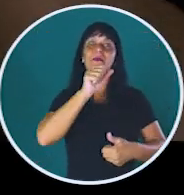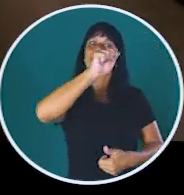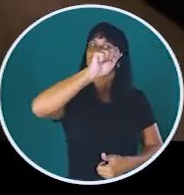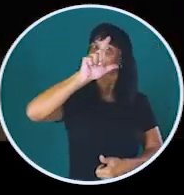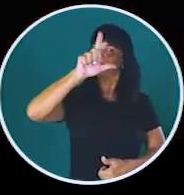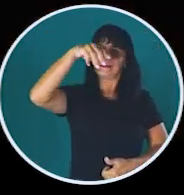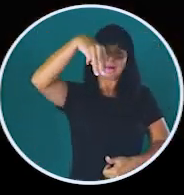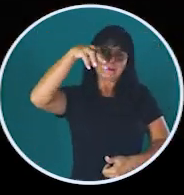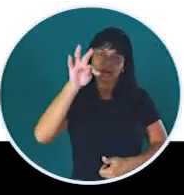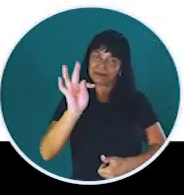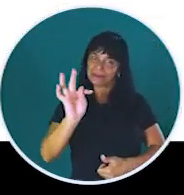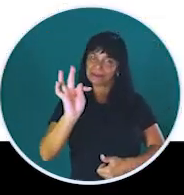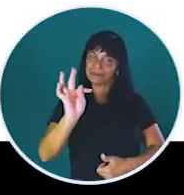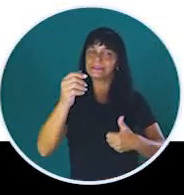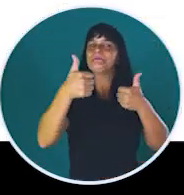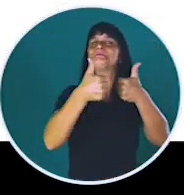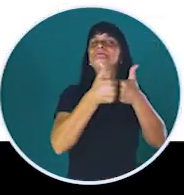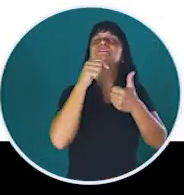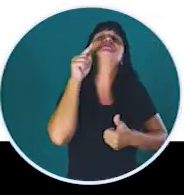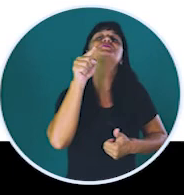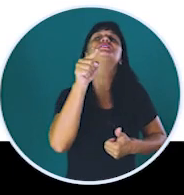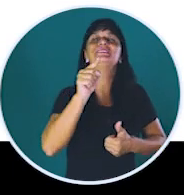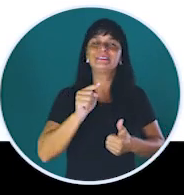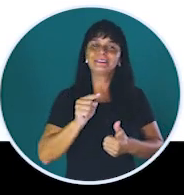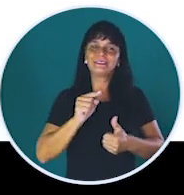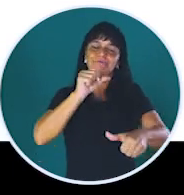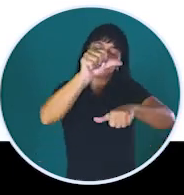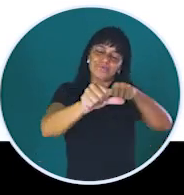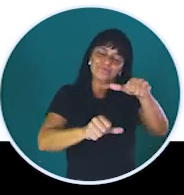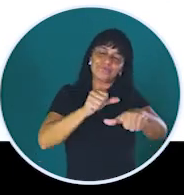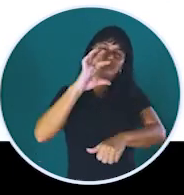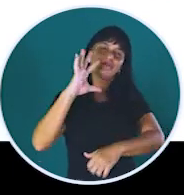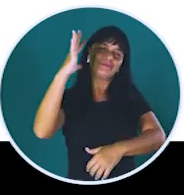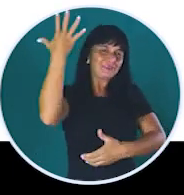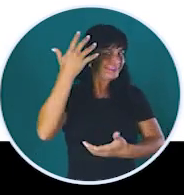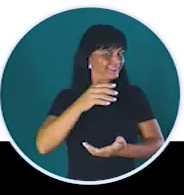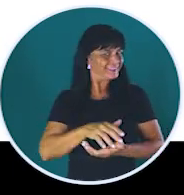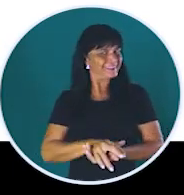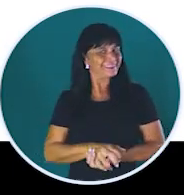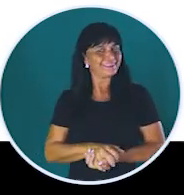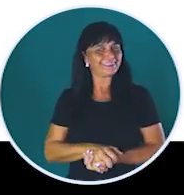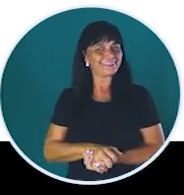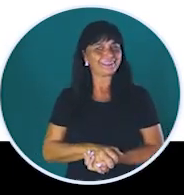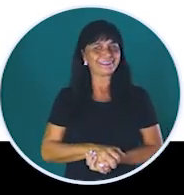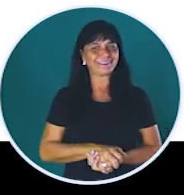o mundo. Assembleia Legislativa de Mato Grosso. Perto de você para a mudança acontecer. Grosso.